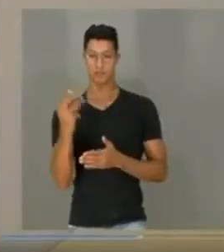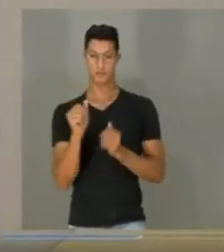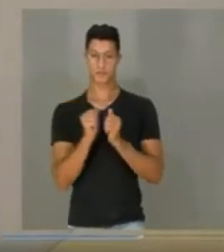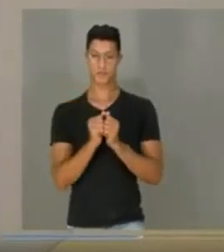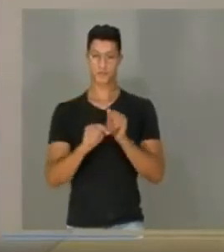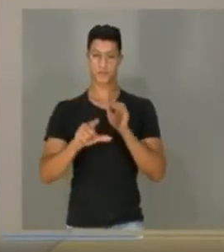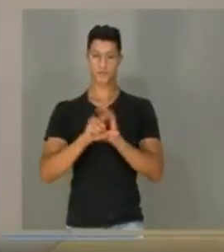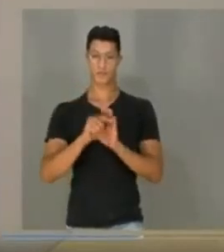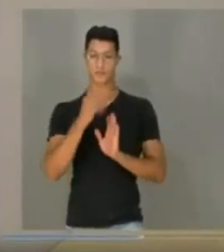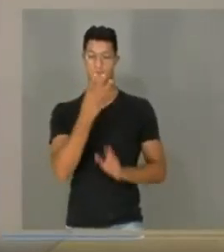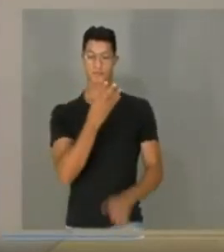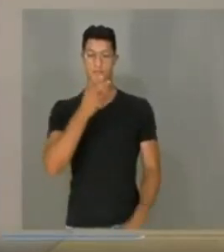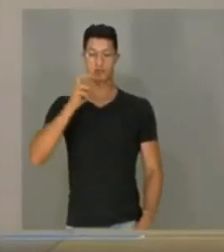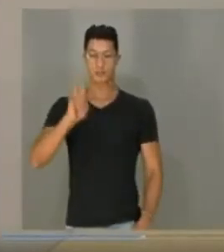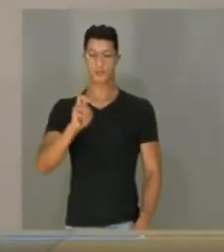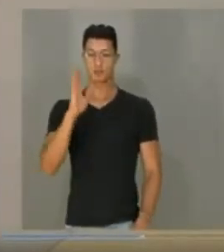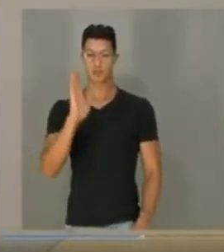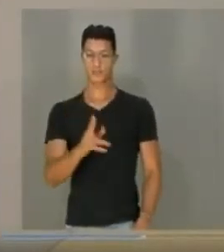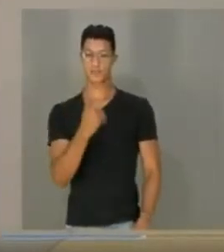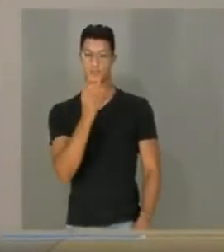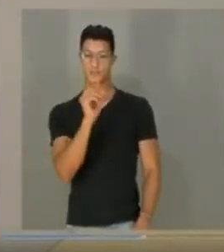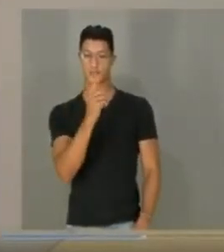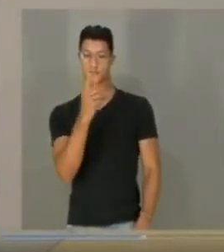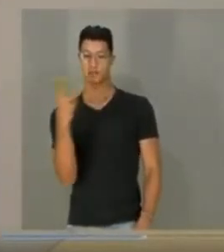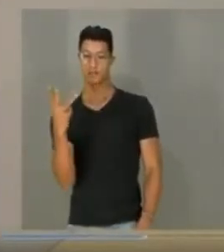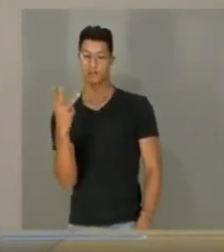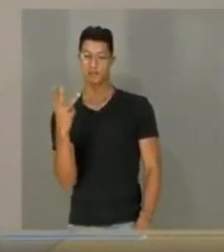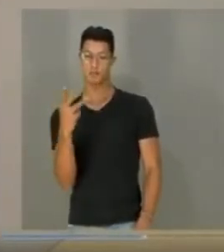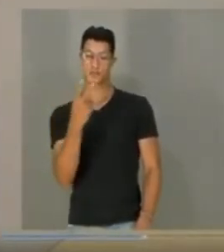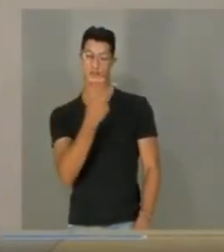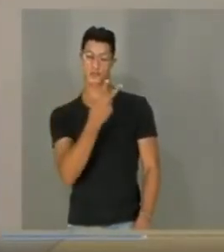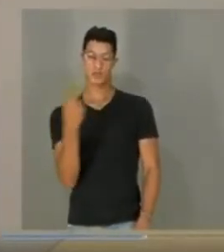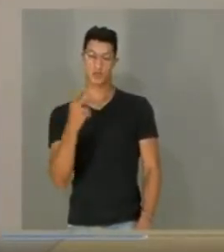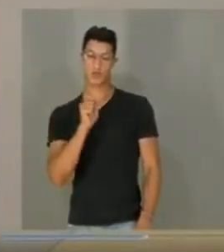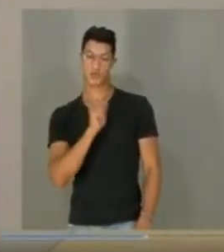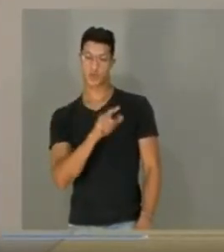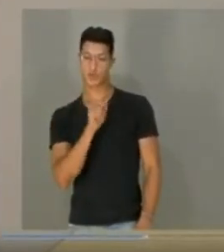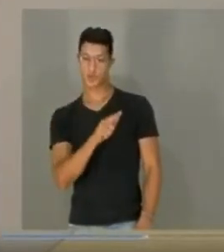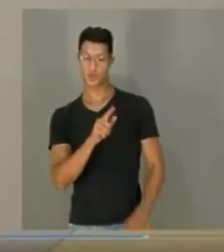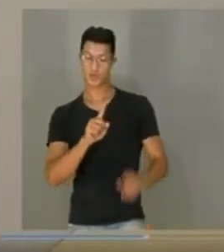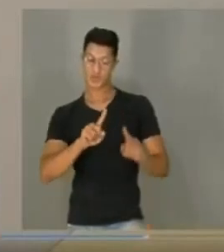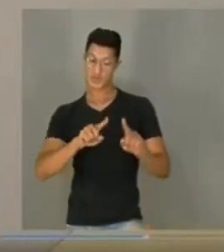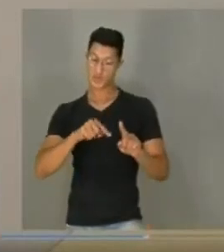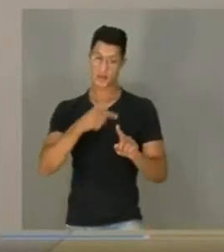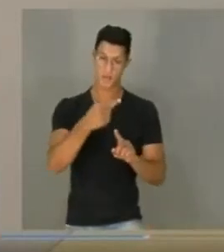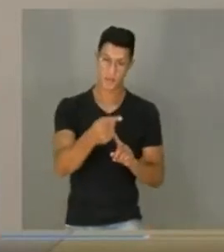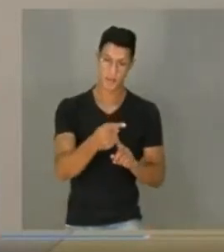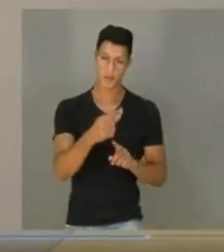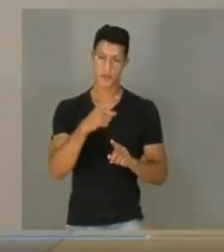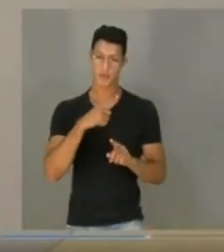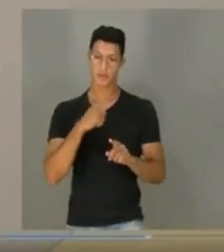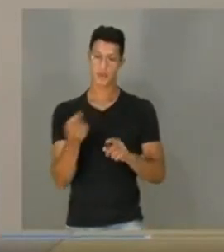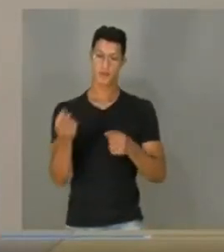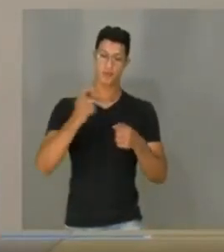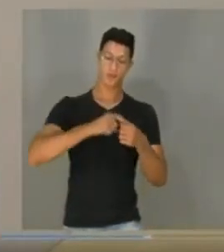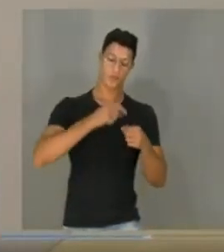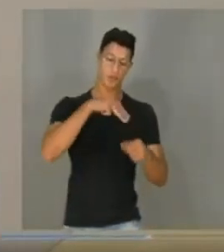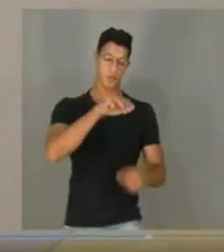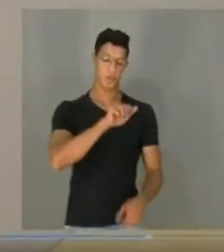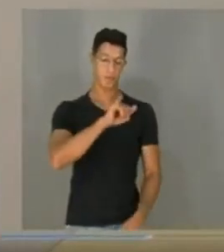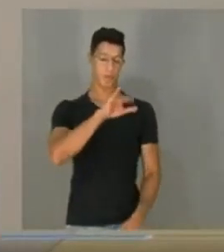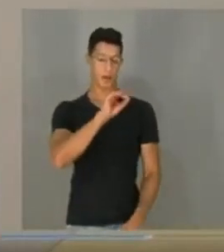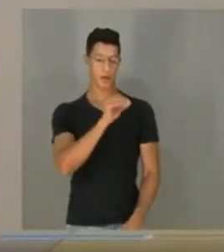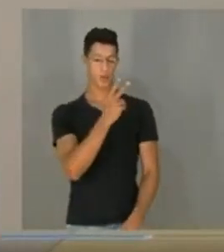a Lei nº 45 de 2003, de 22 de agosto. Depois houve outra lei em 2013,